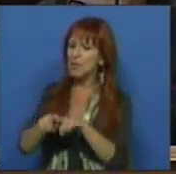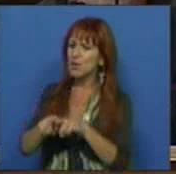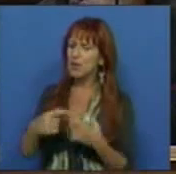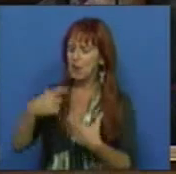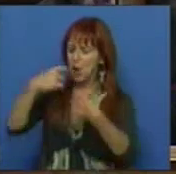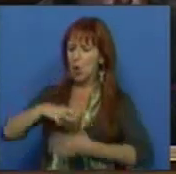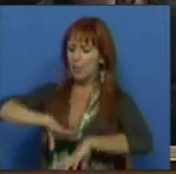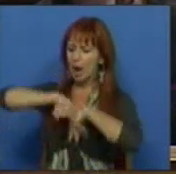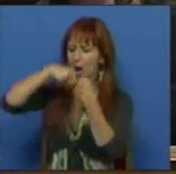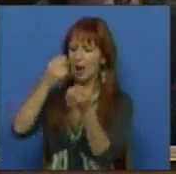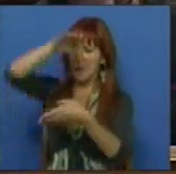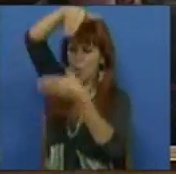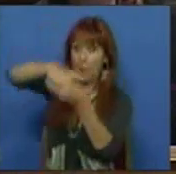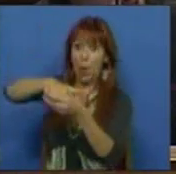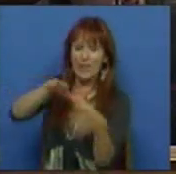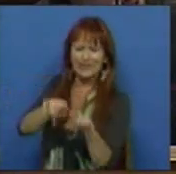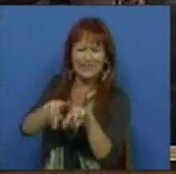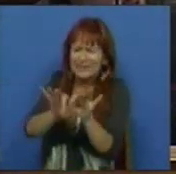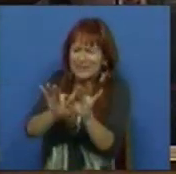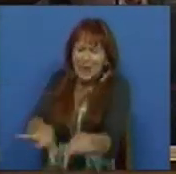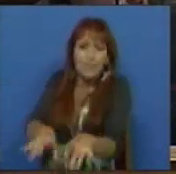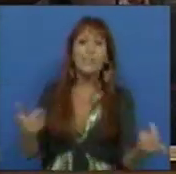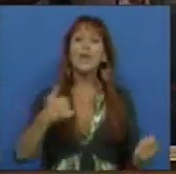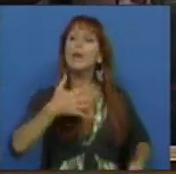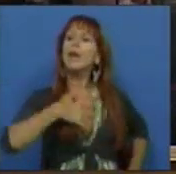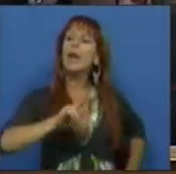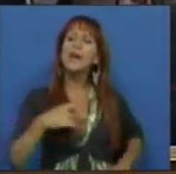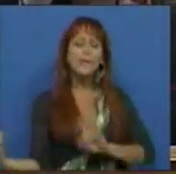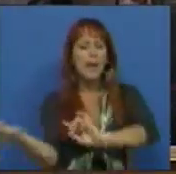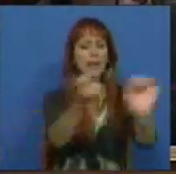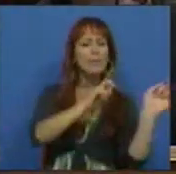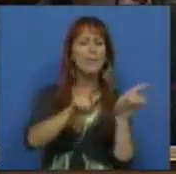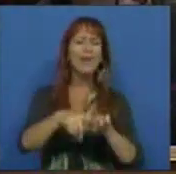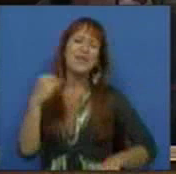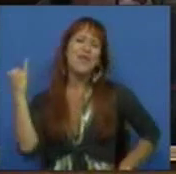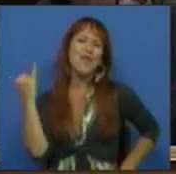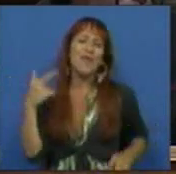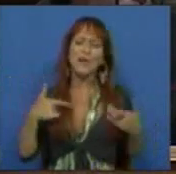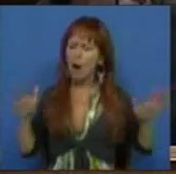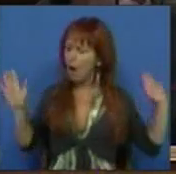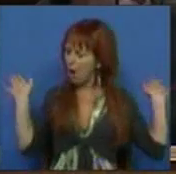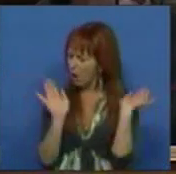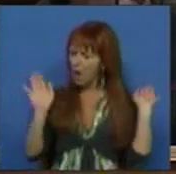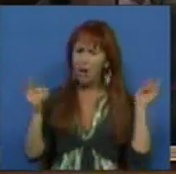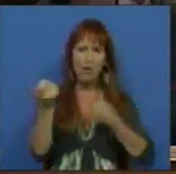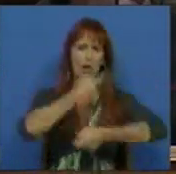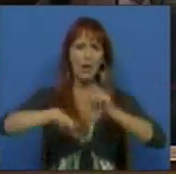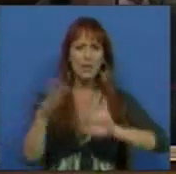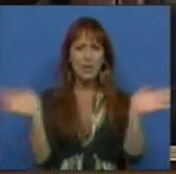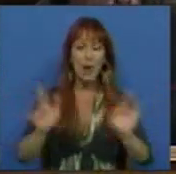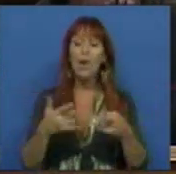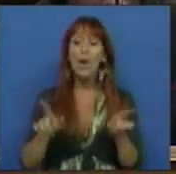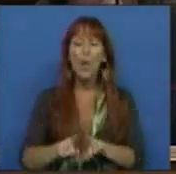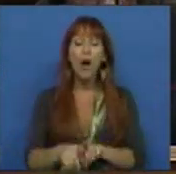corpo e alma, Sr. Deputado. Os senhores querem neste debate fingir que não fizeram uma negociação,